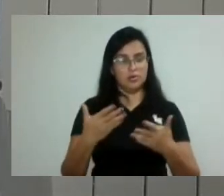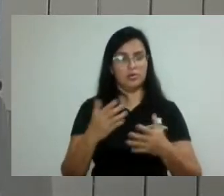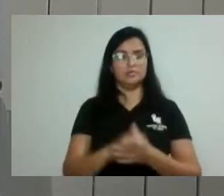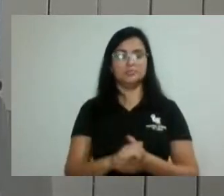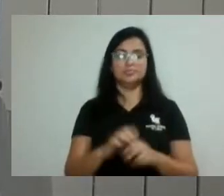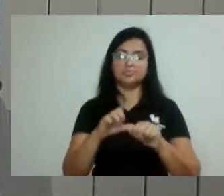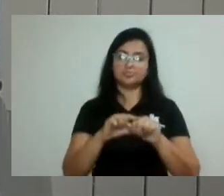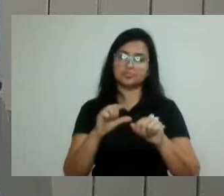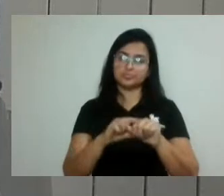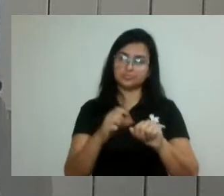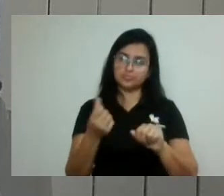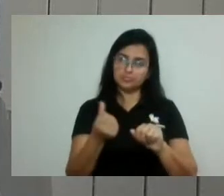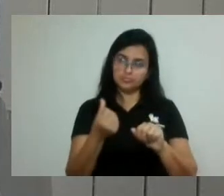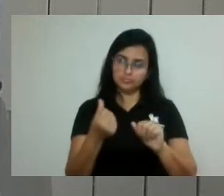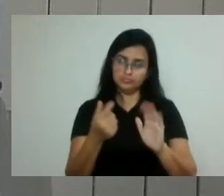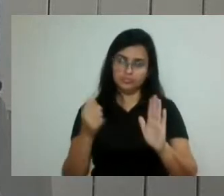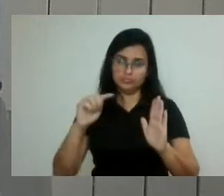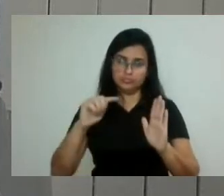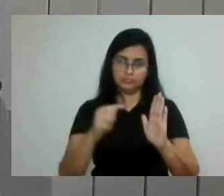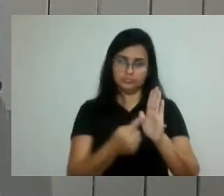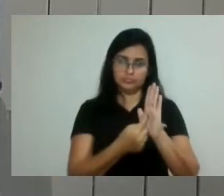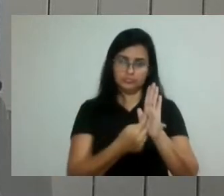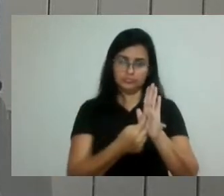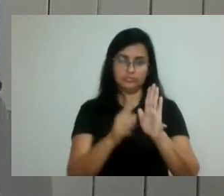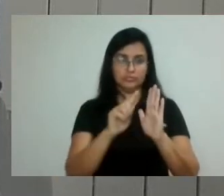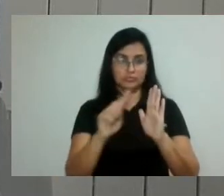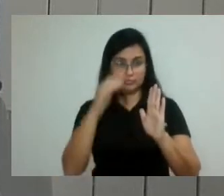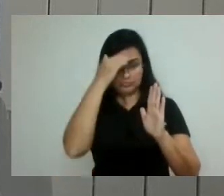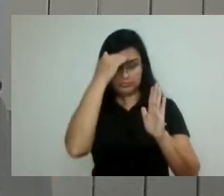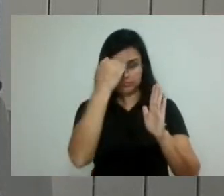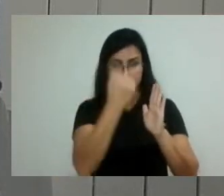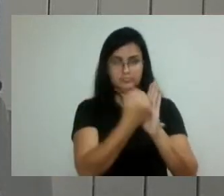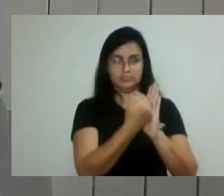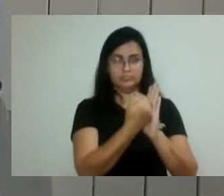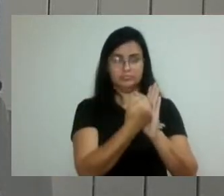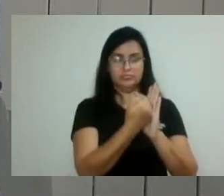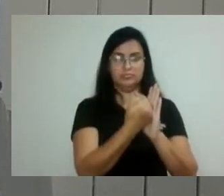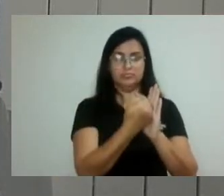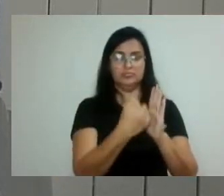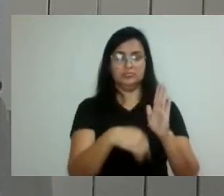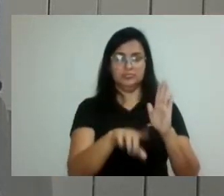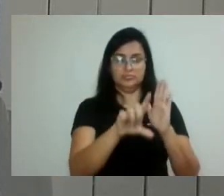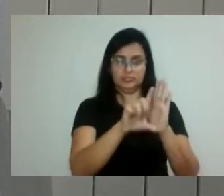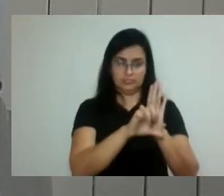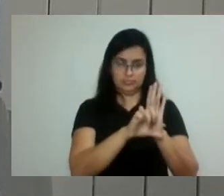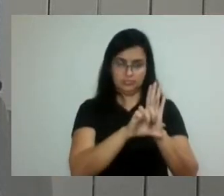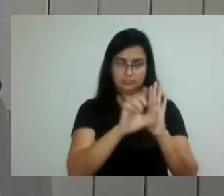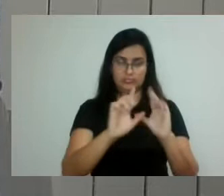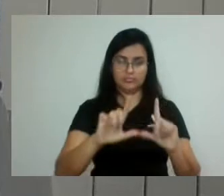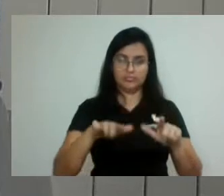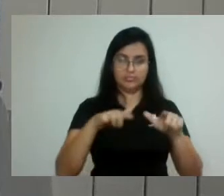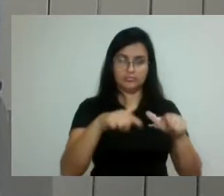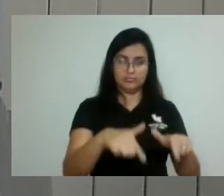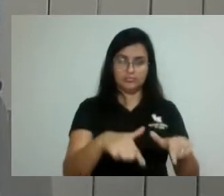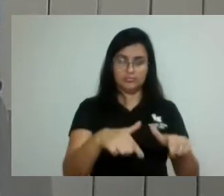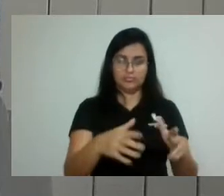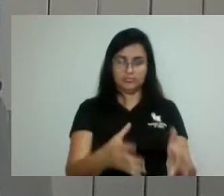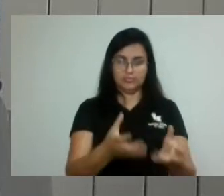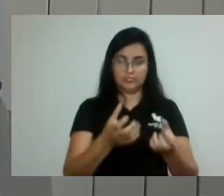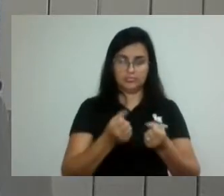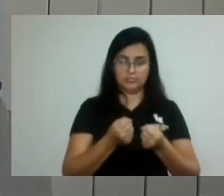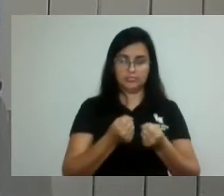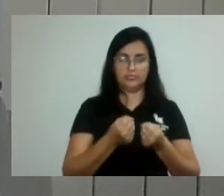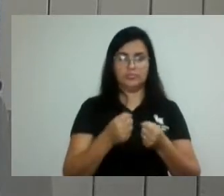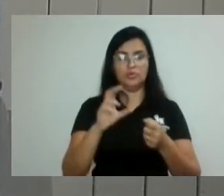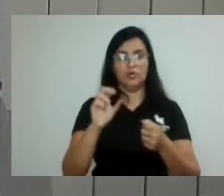denúncias de violação dos dispositivos dessa lei serão encaminhadas e recebidas pela ouvidoria geral do município de Juiz de Fora.